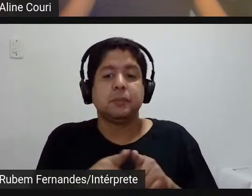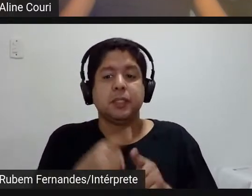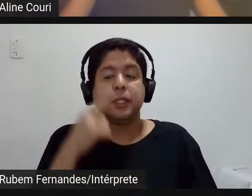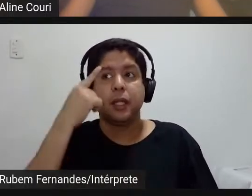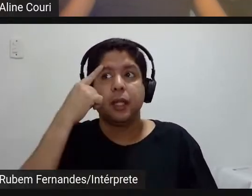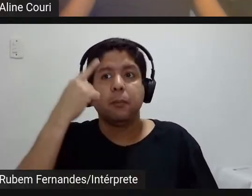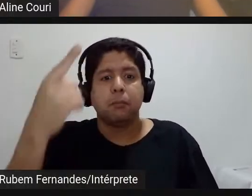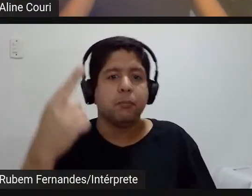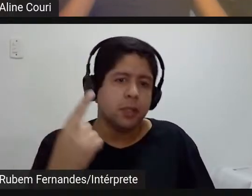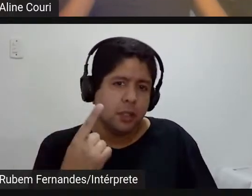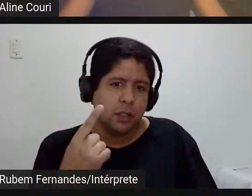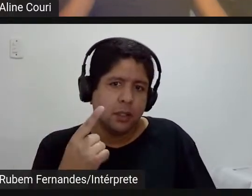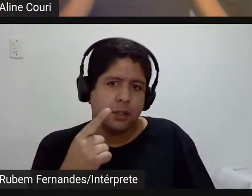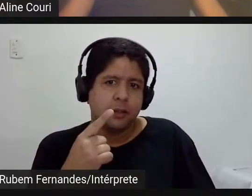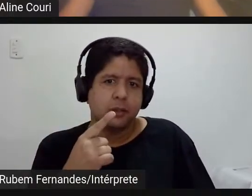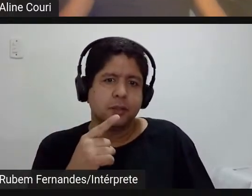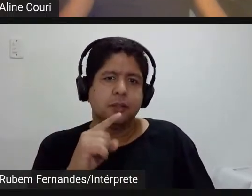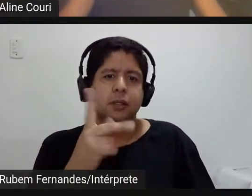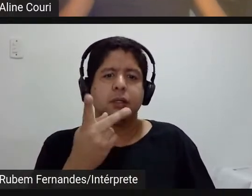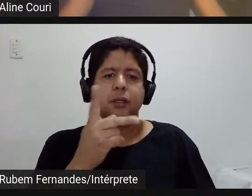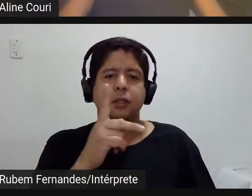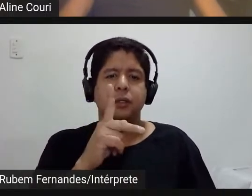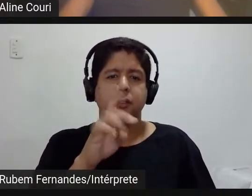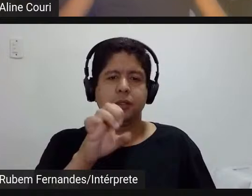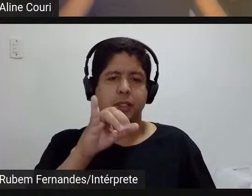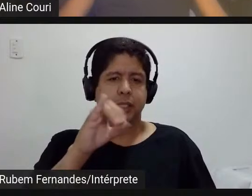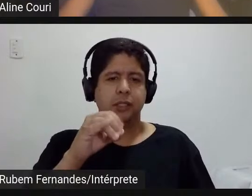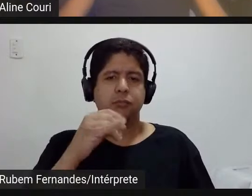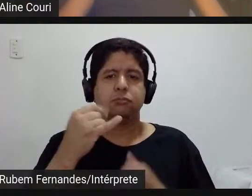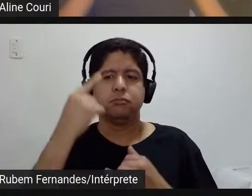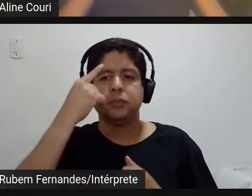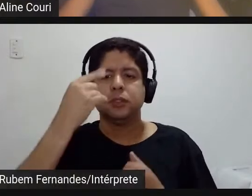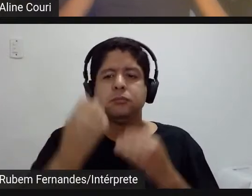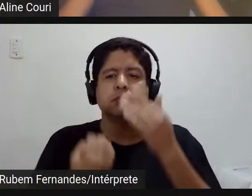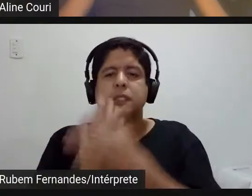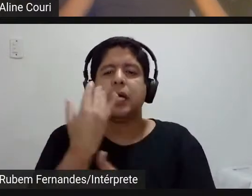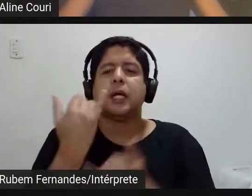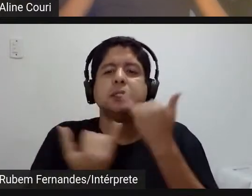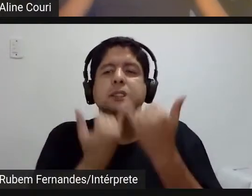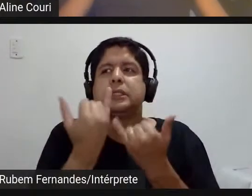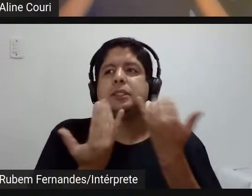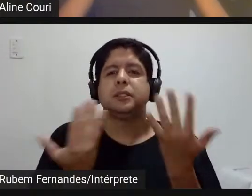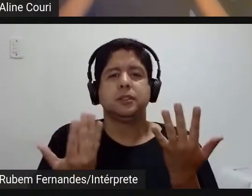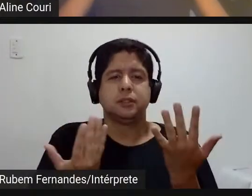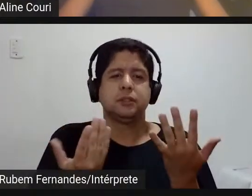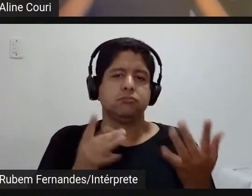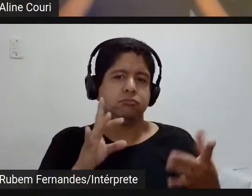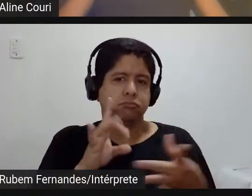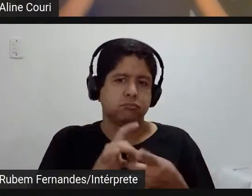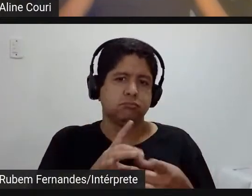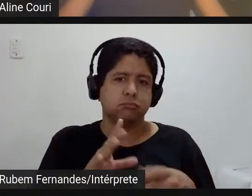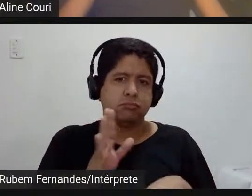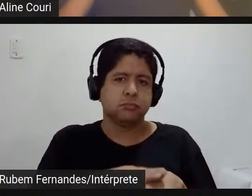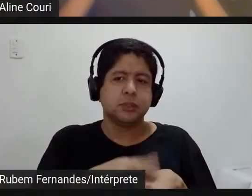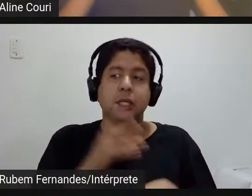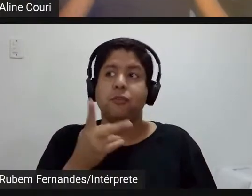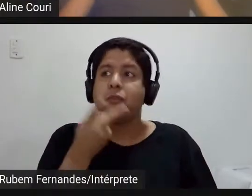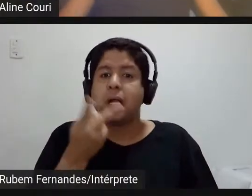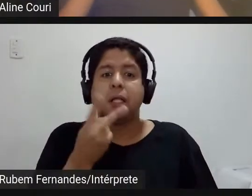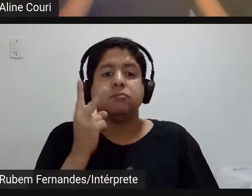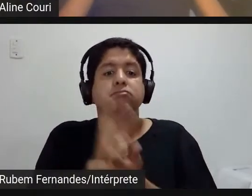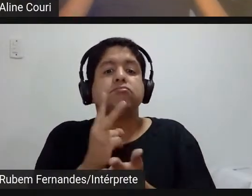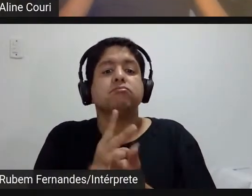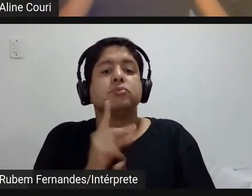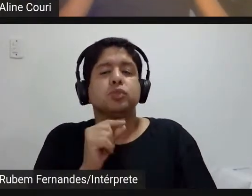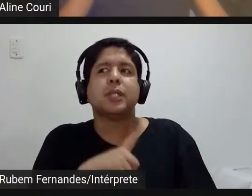do Helio Edica do Cria Lazer também que ele faz a partir da criação ele fala o tempo todo disso né